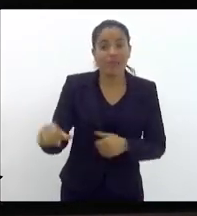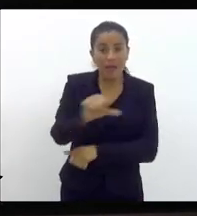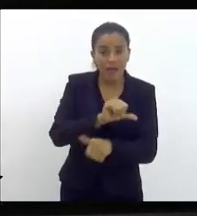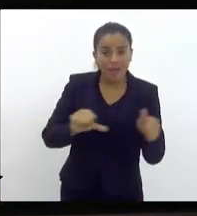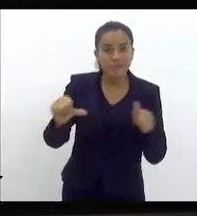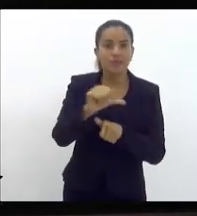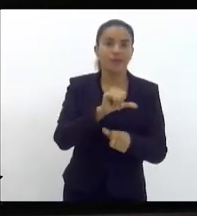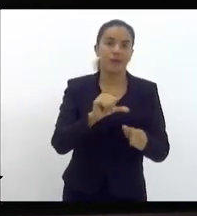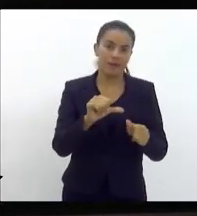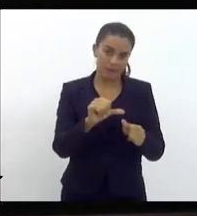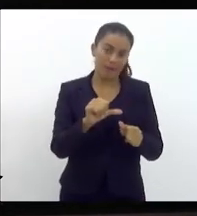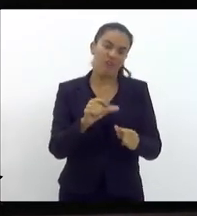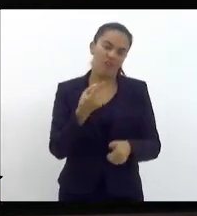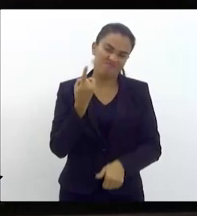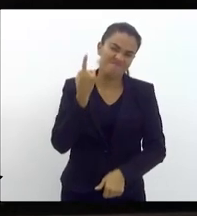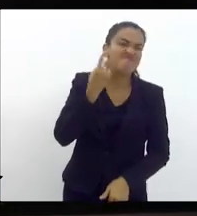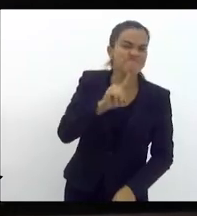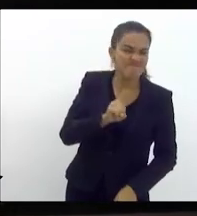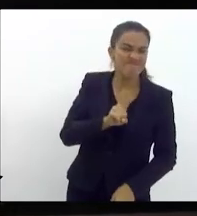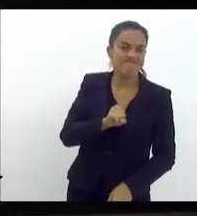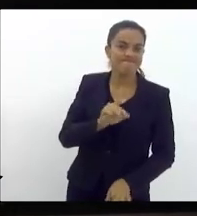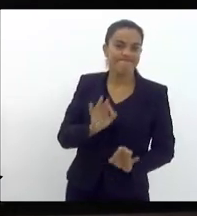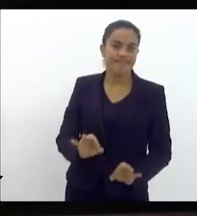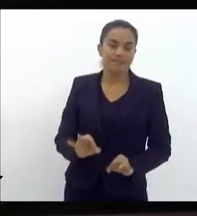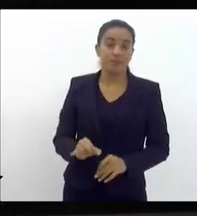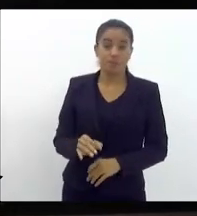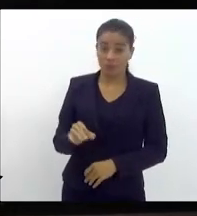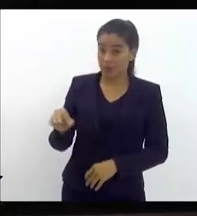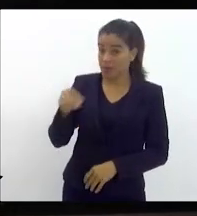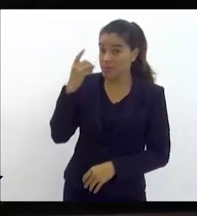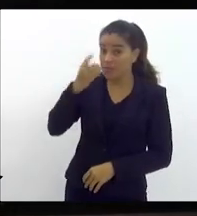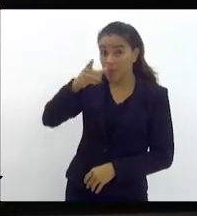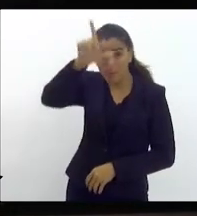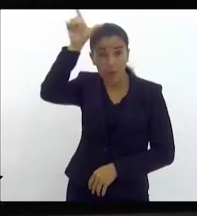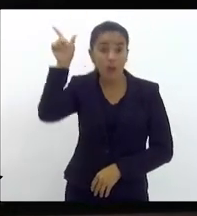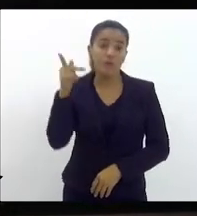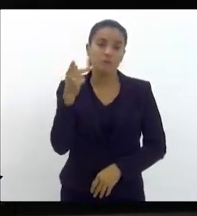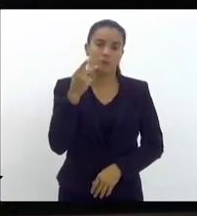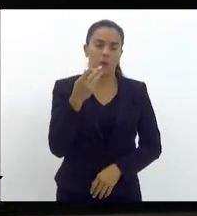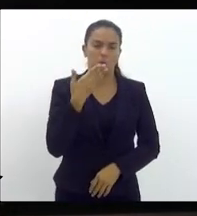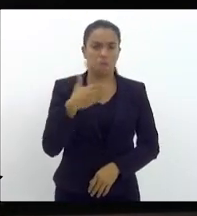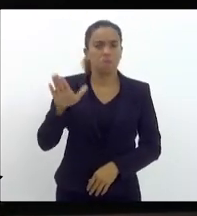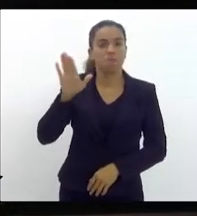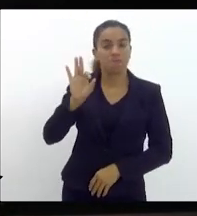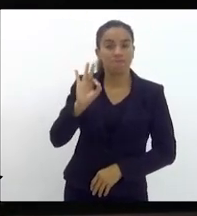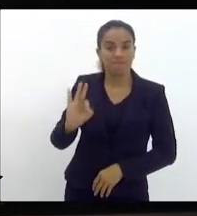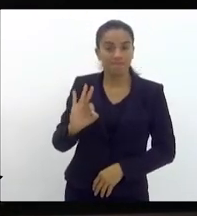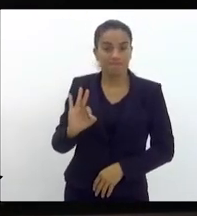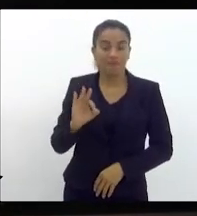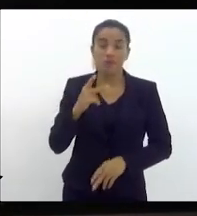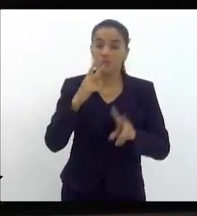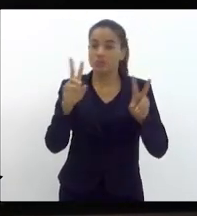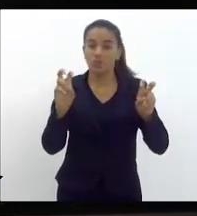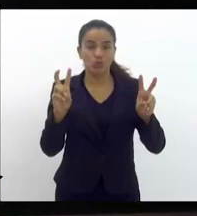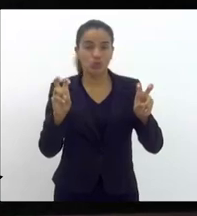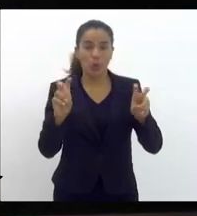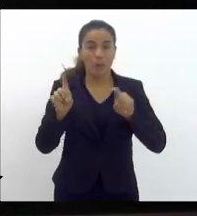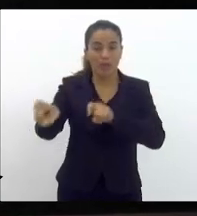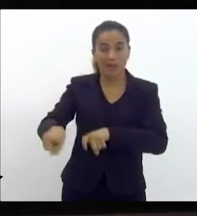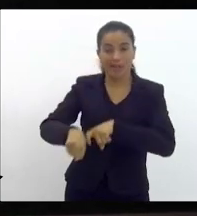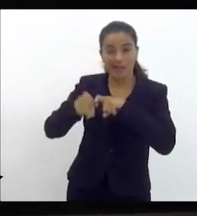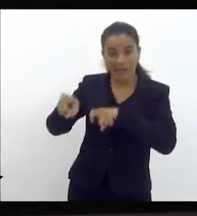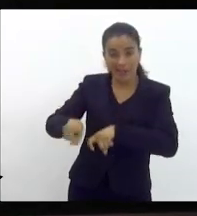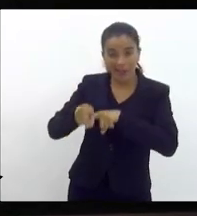foi feita proposital. E, deputado dos Paulos, te confesso que, quando a fala da questão do agronegócio,